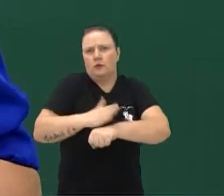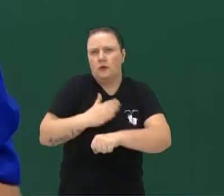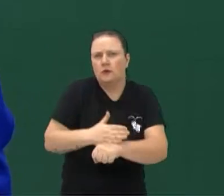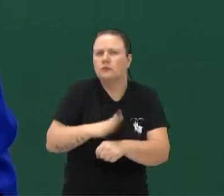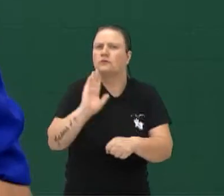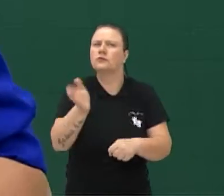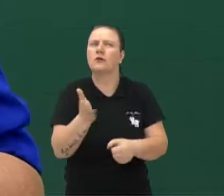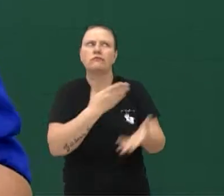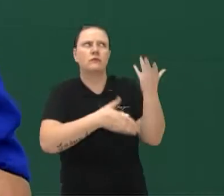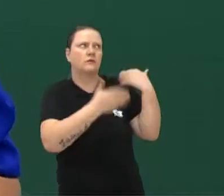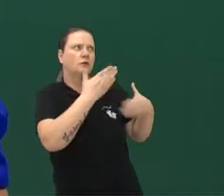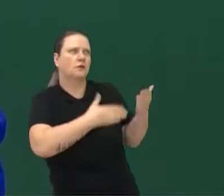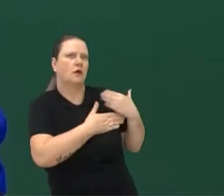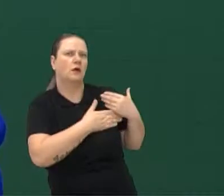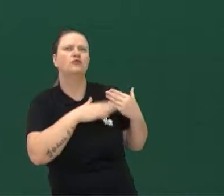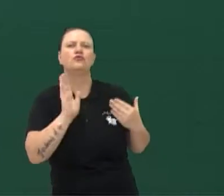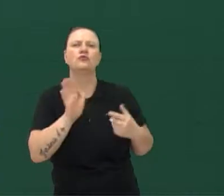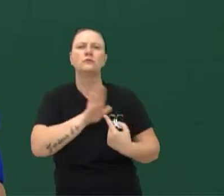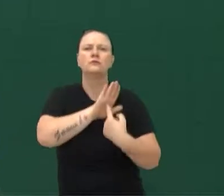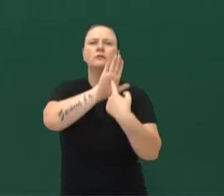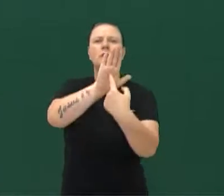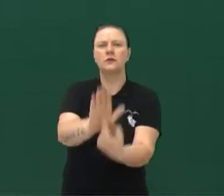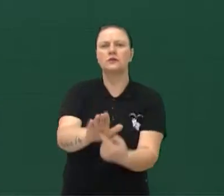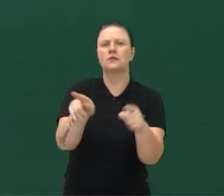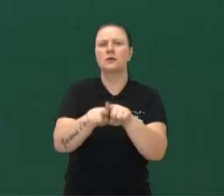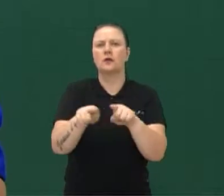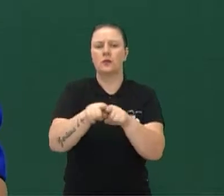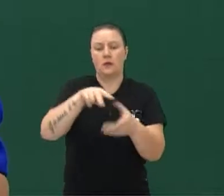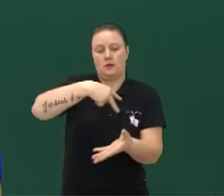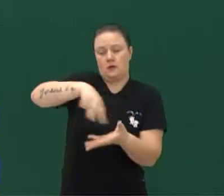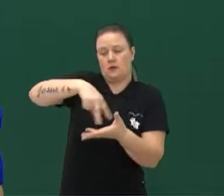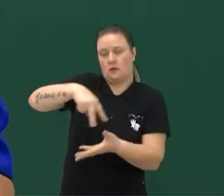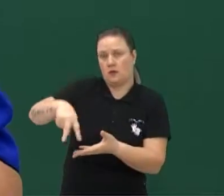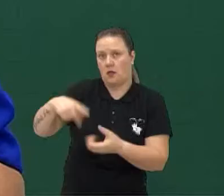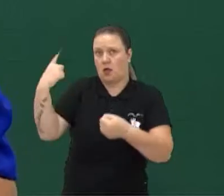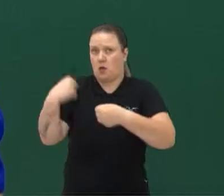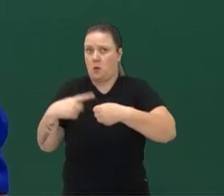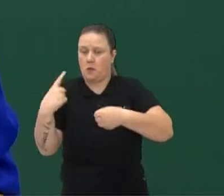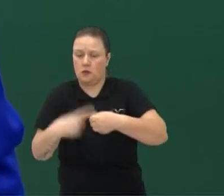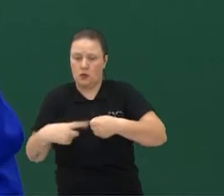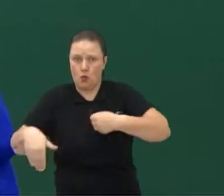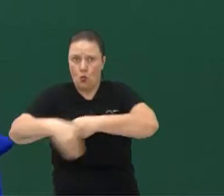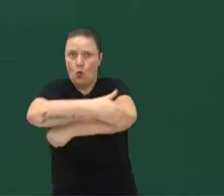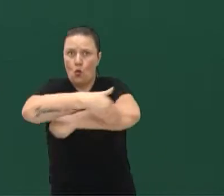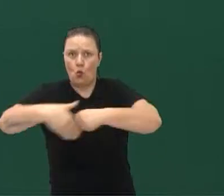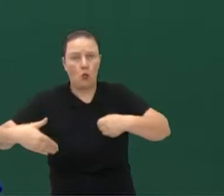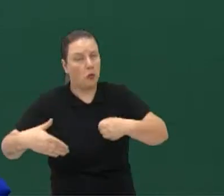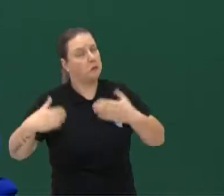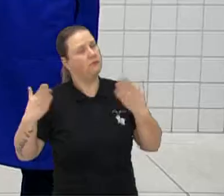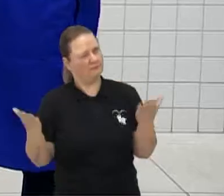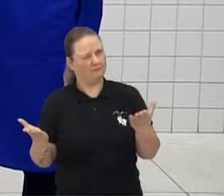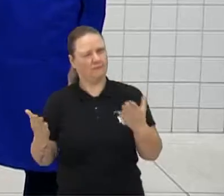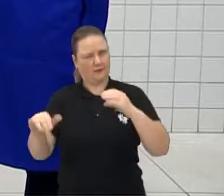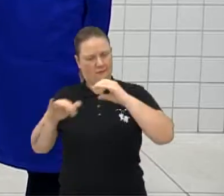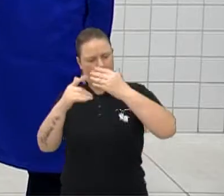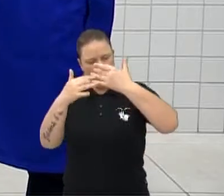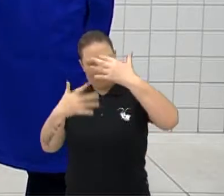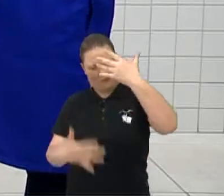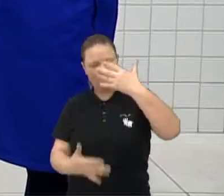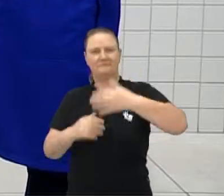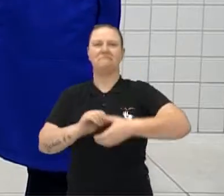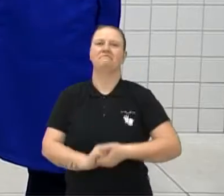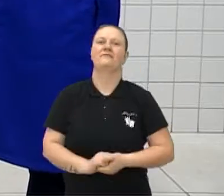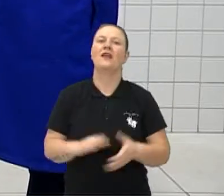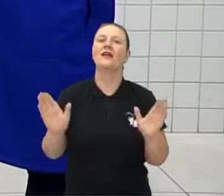treinou alguma vez isso, ou fez alguma apresentação de dança urbana, ou de dança de rua aí com o seu professor, tá bom? E agora